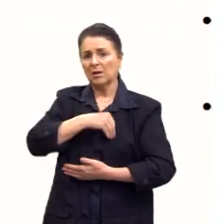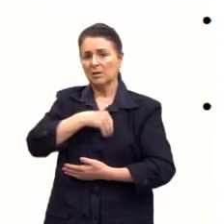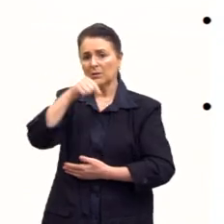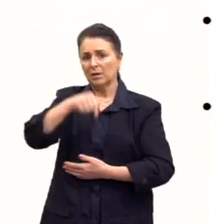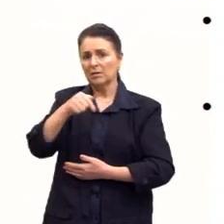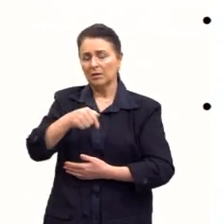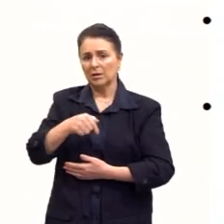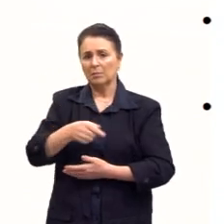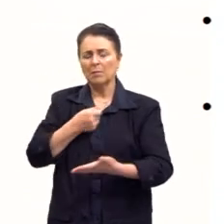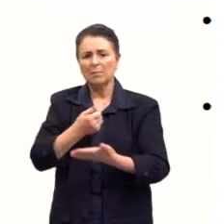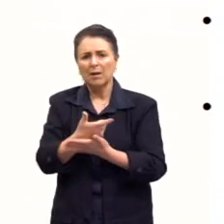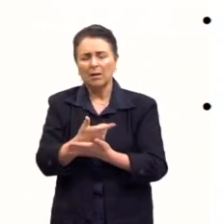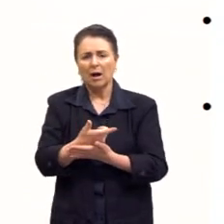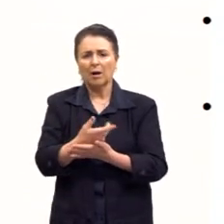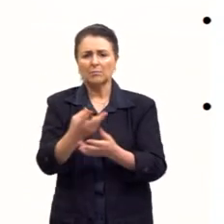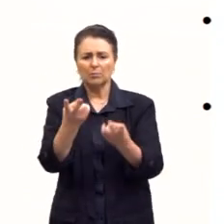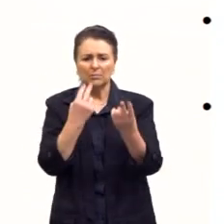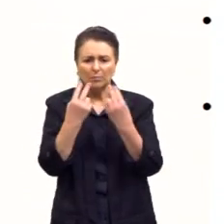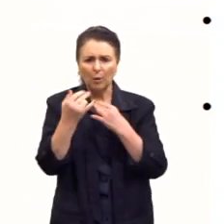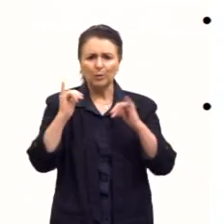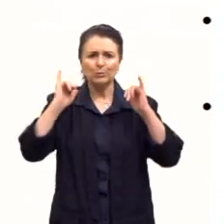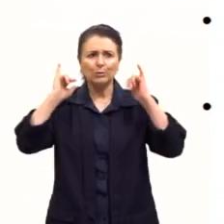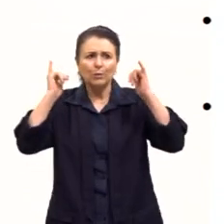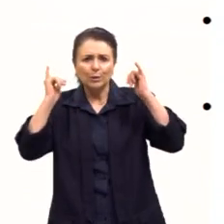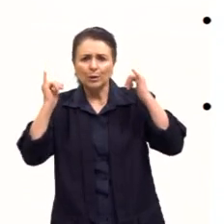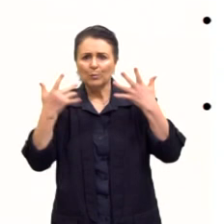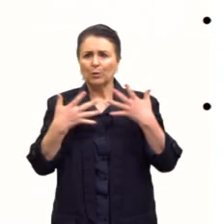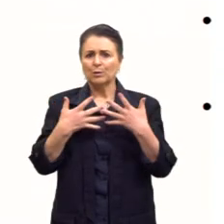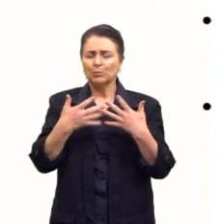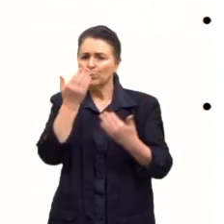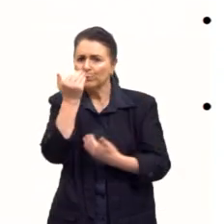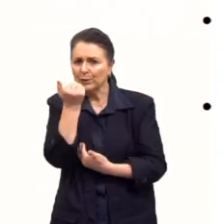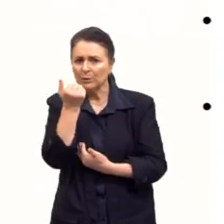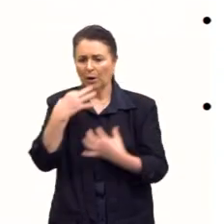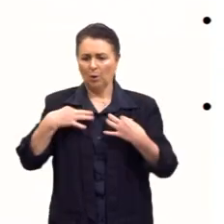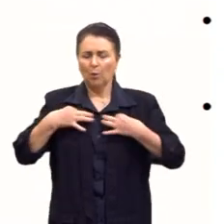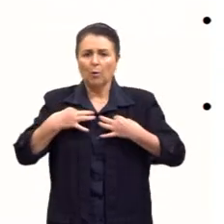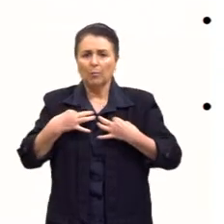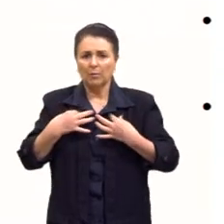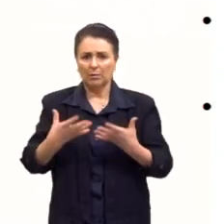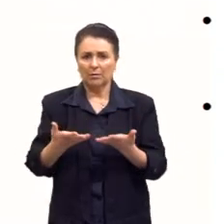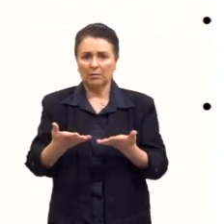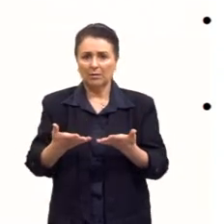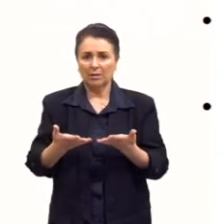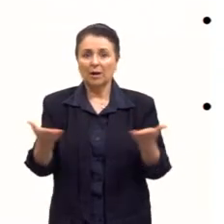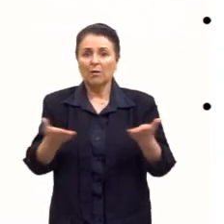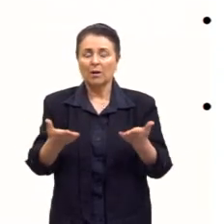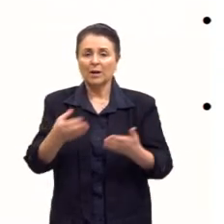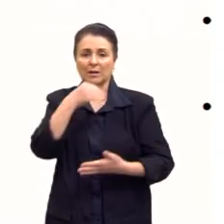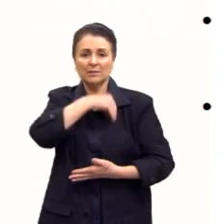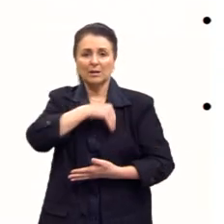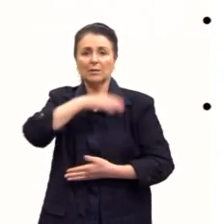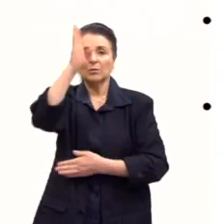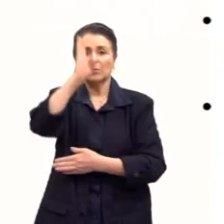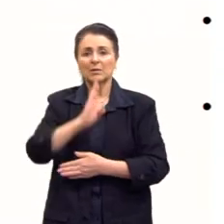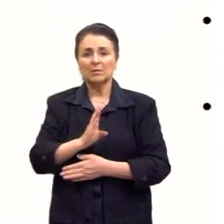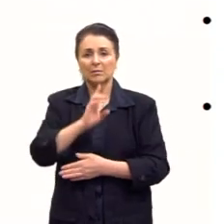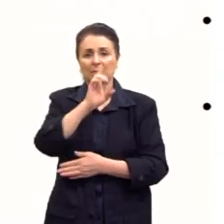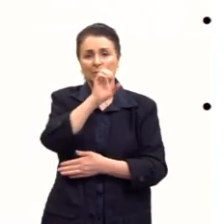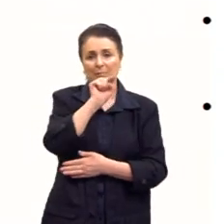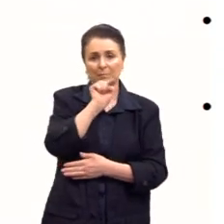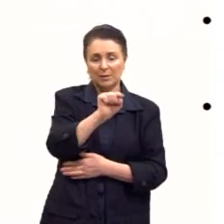comida, o transporte, gente deveria estar ganhando aí R$ 6.400,00. Qual que o salário mínimo do Brasil hoje em dia? R$ 1